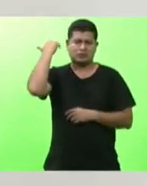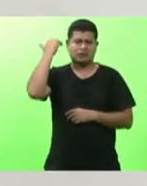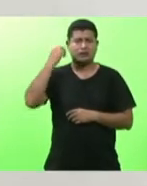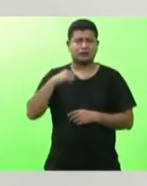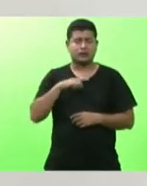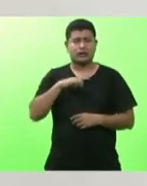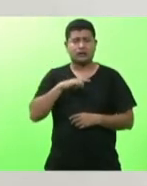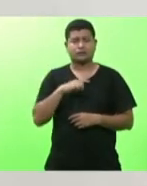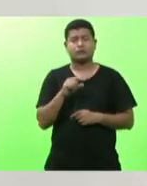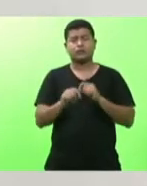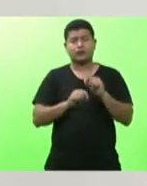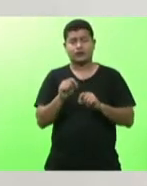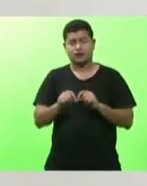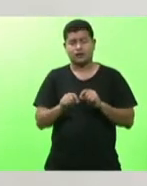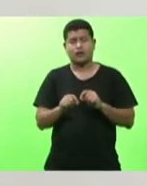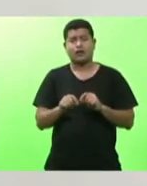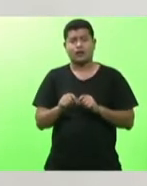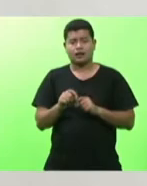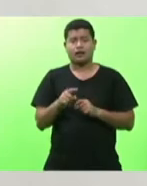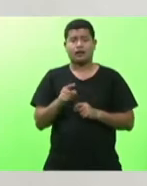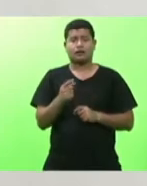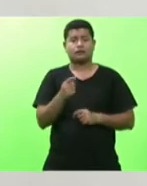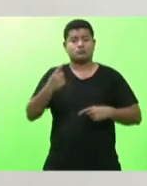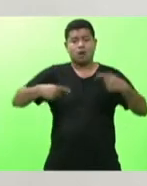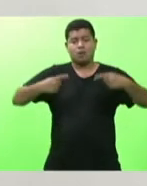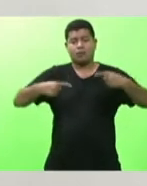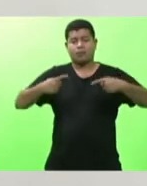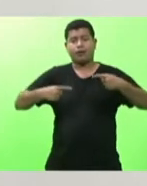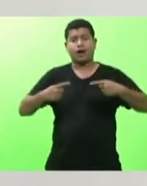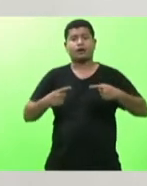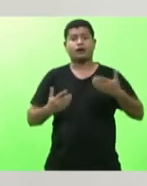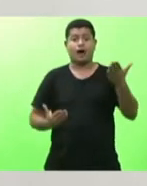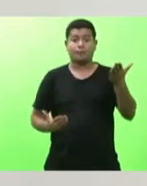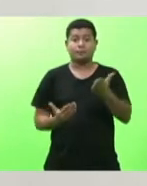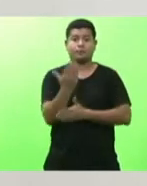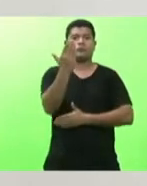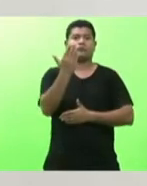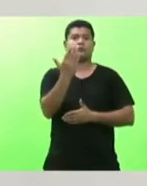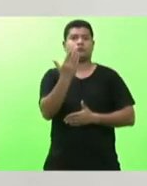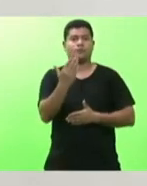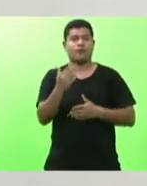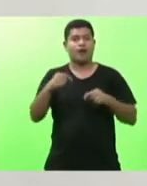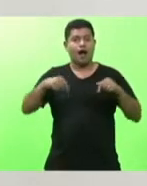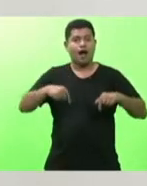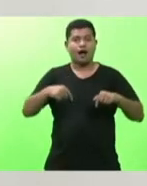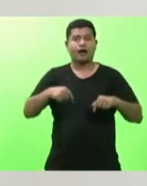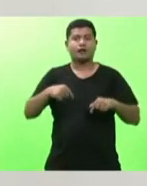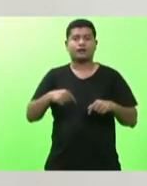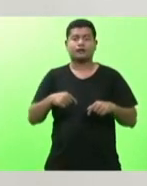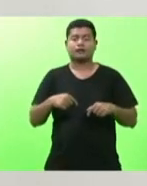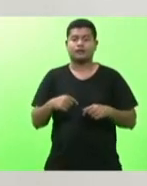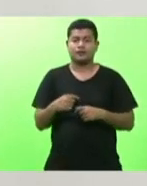aprovou recursos estaduais em obras federais